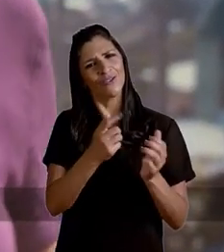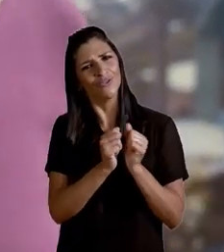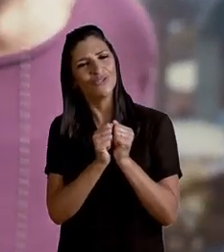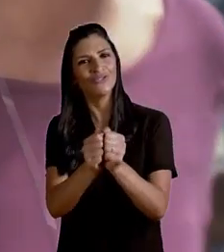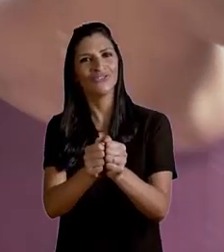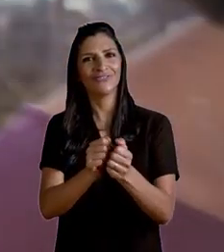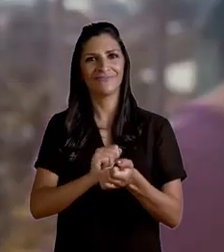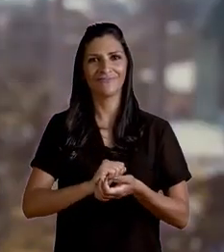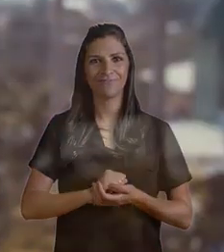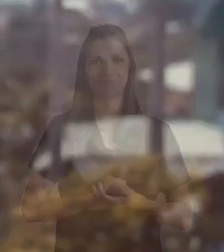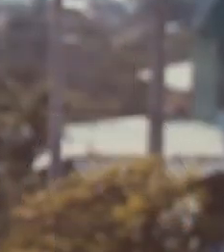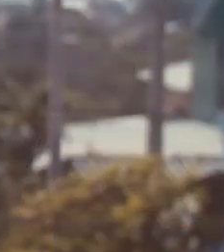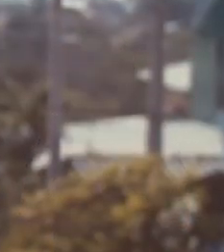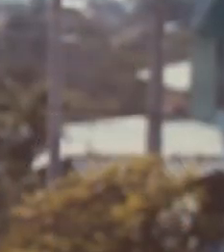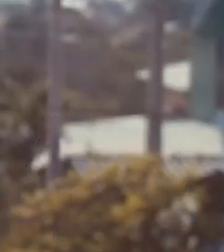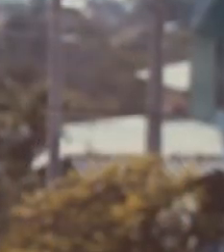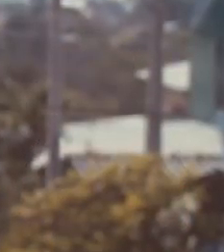a tua vez!